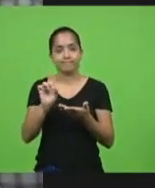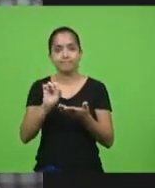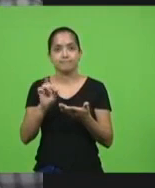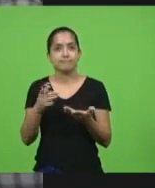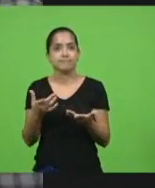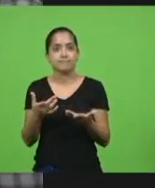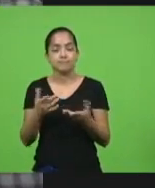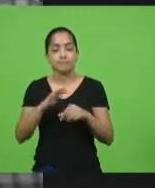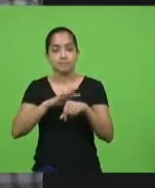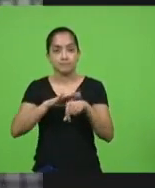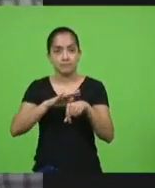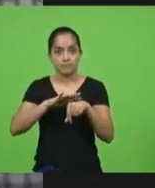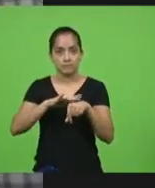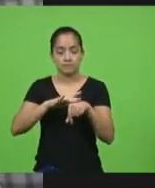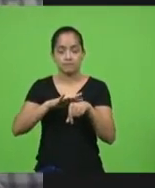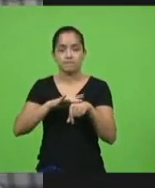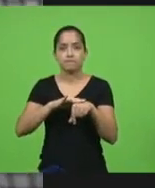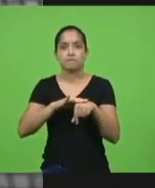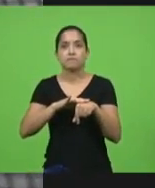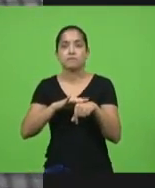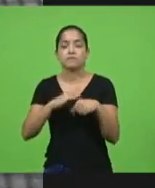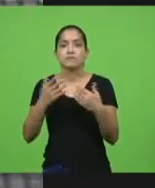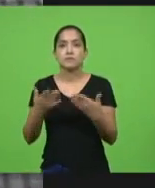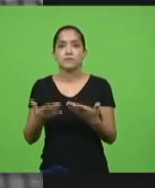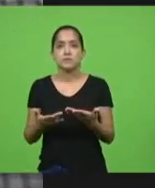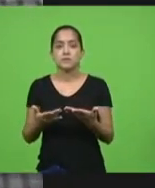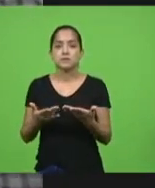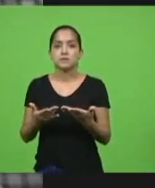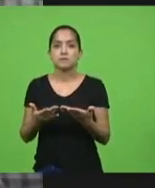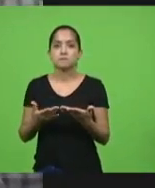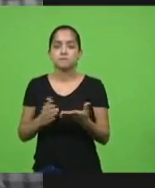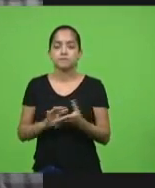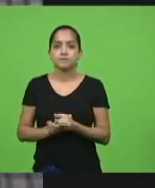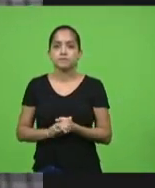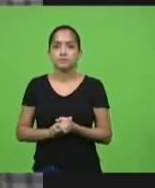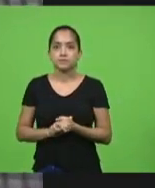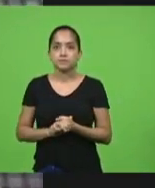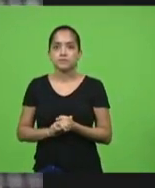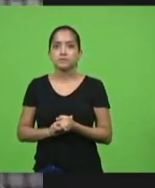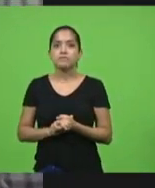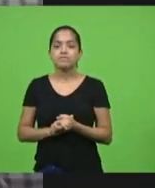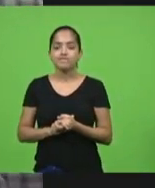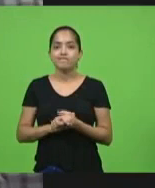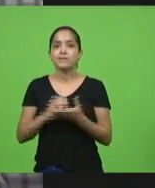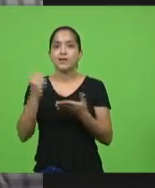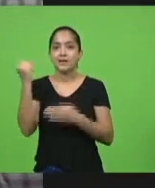A doença, a doença, ela está sendo cruel.